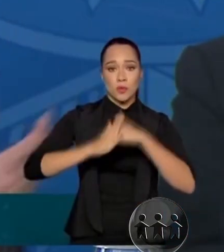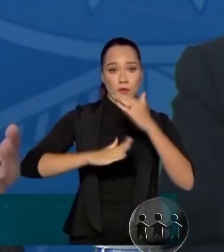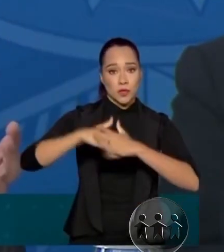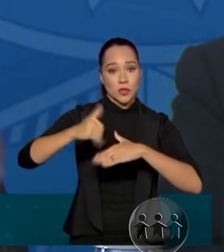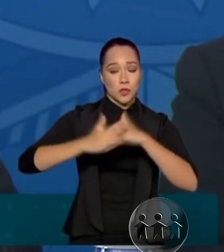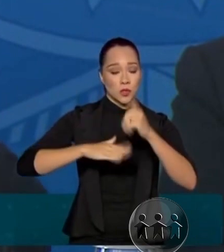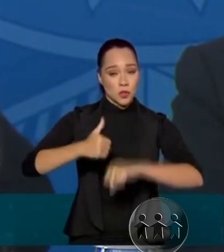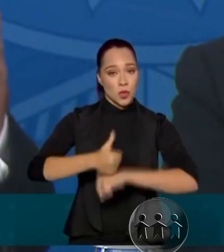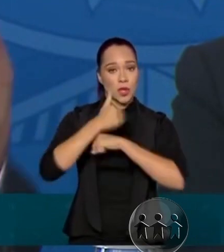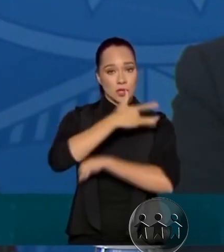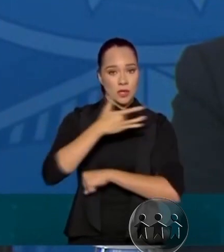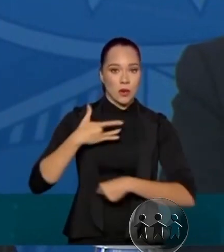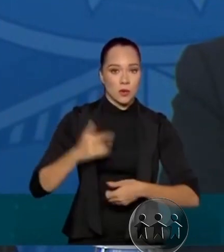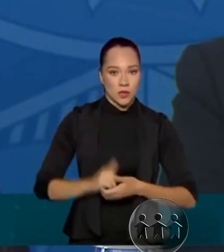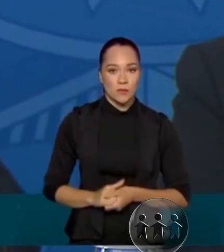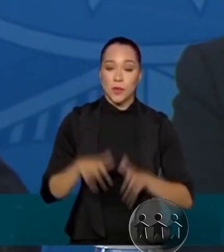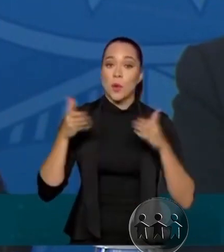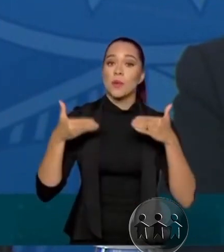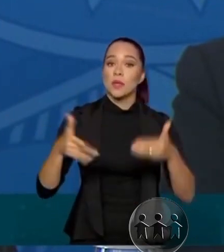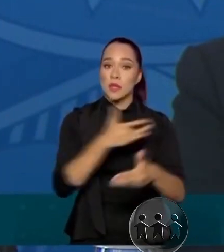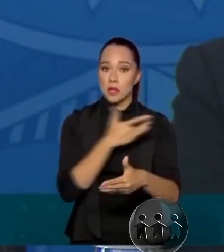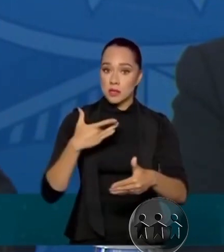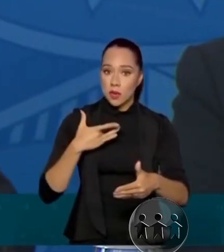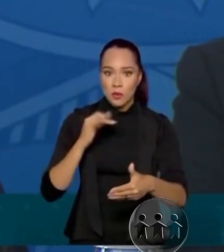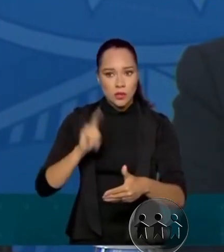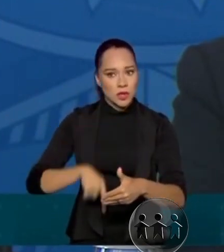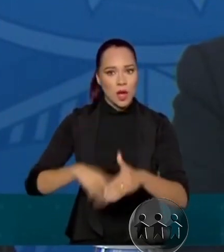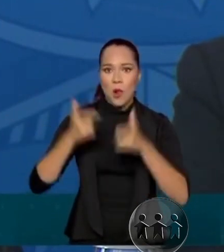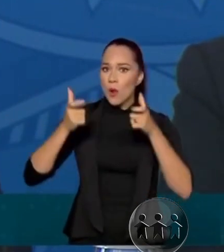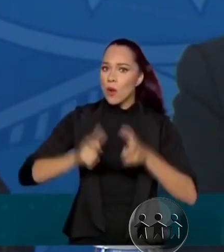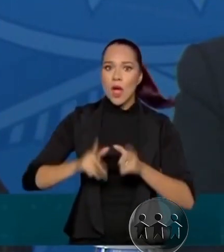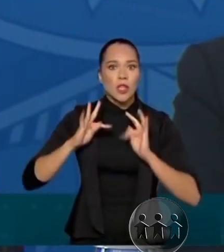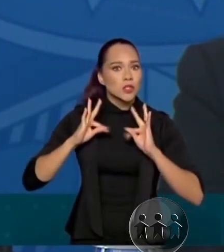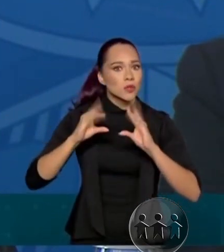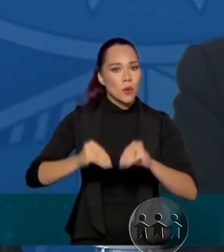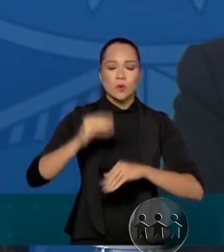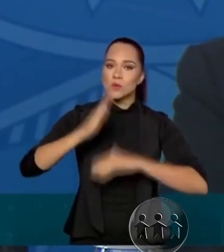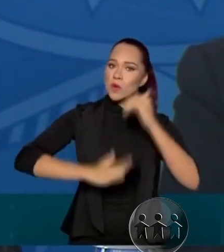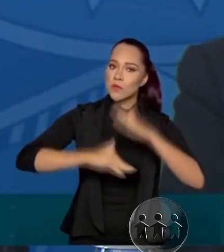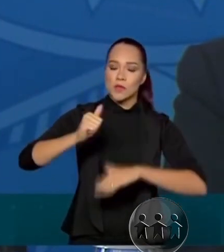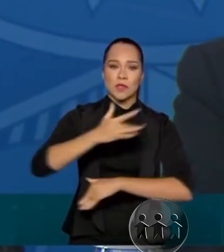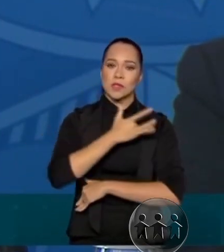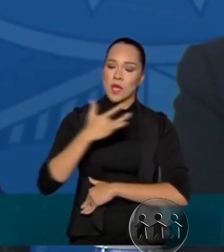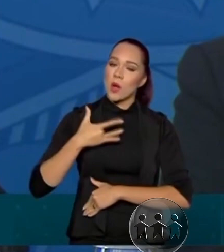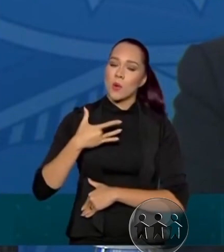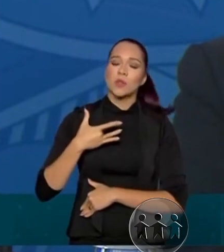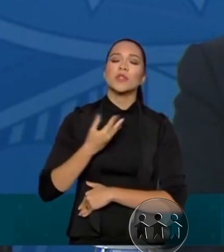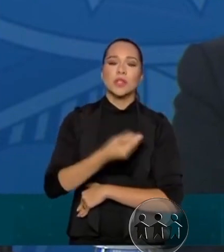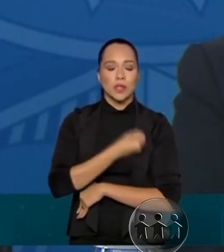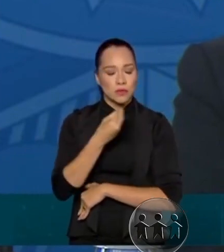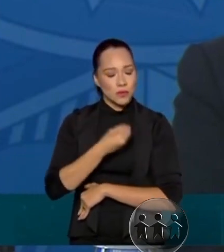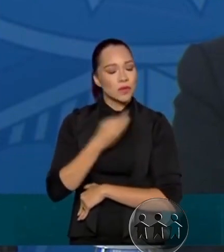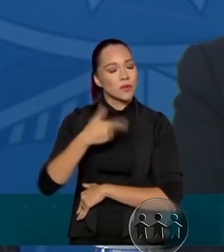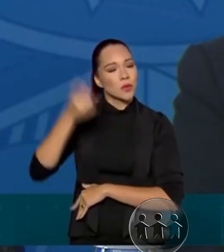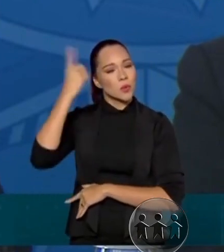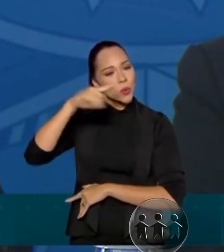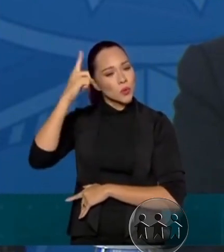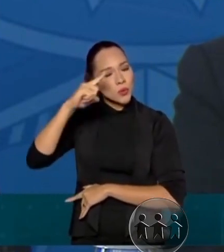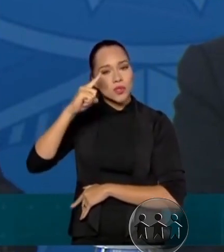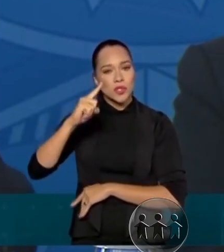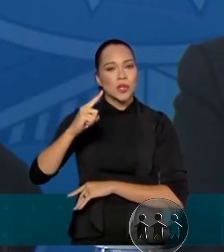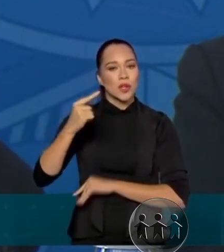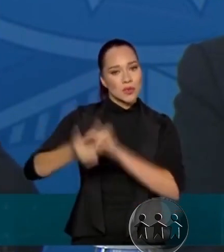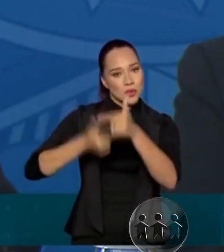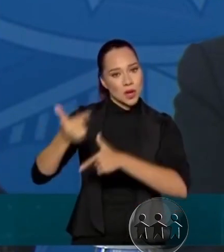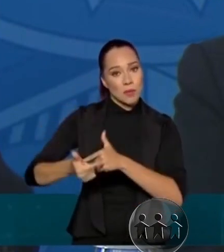Ministério da Saúde é a casa de todos os profissionais de saúde que vivem na lei de diária e nós